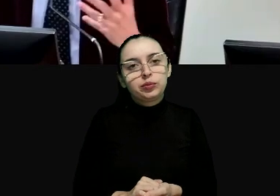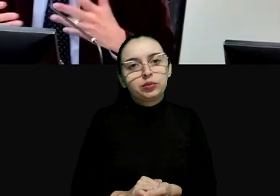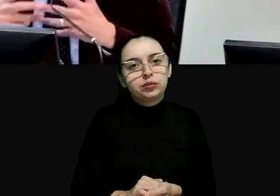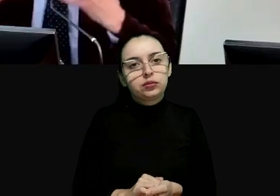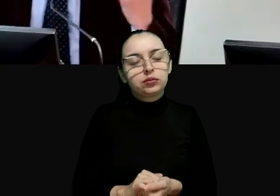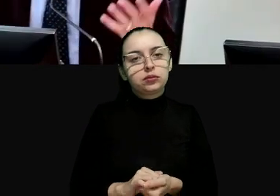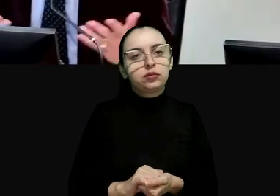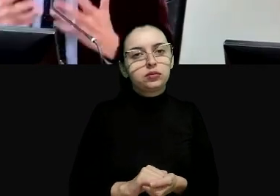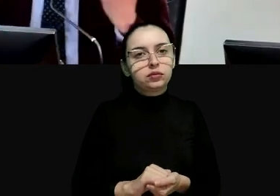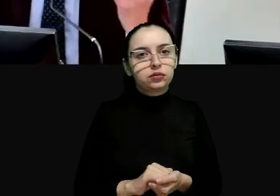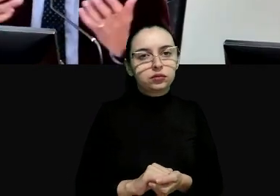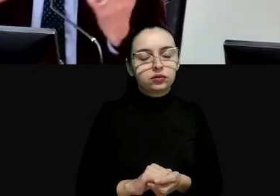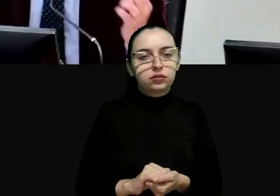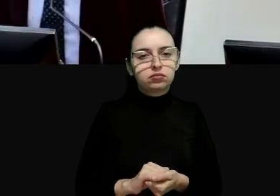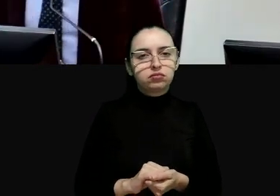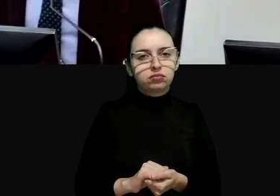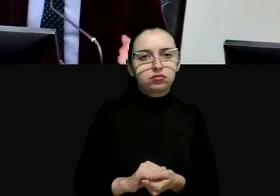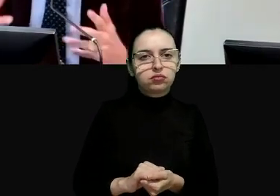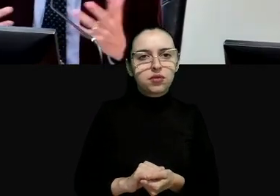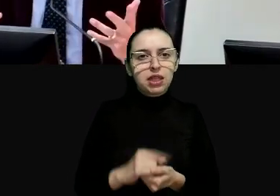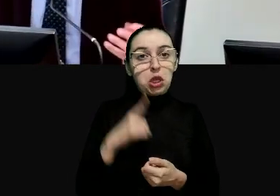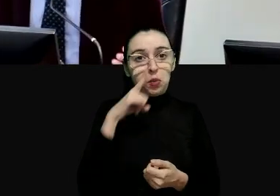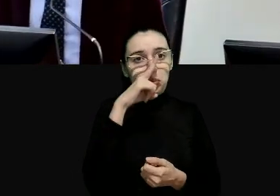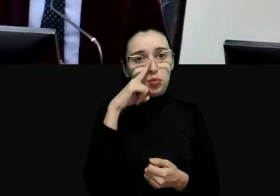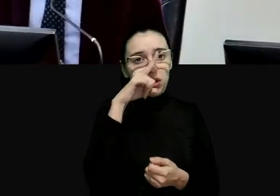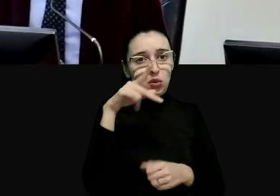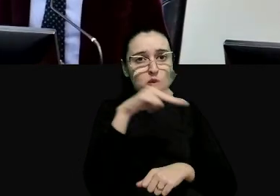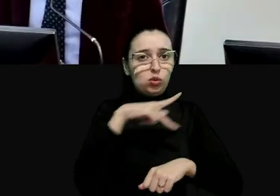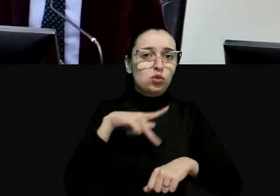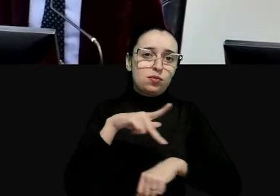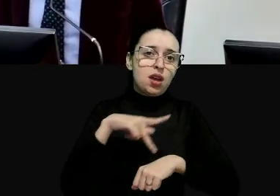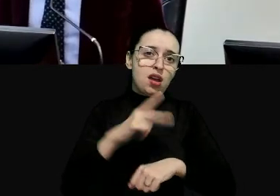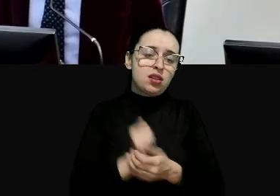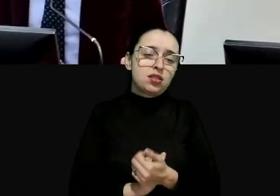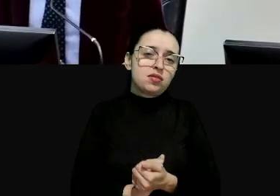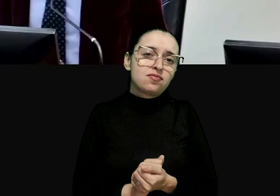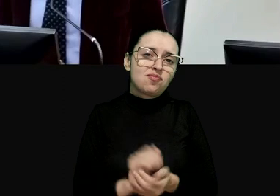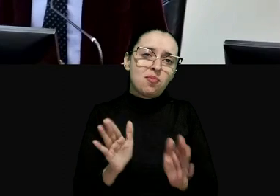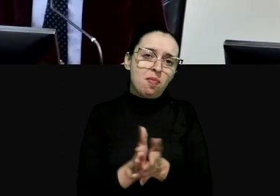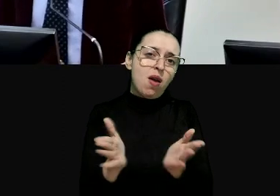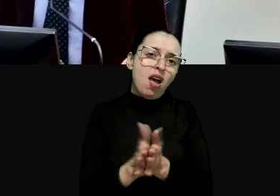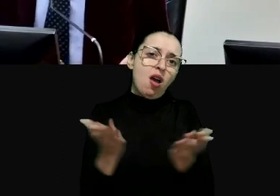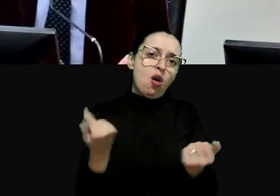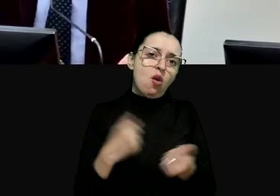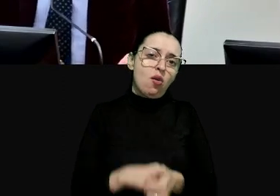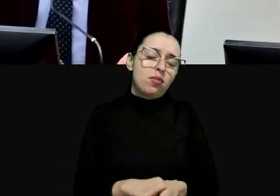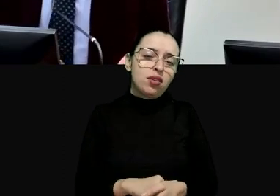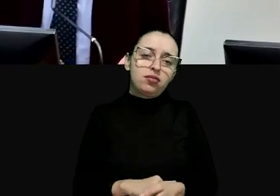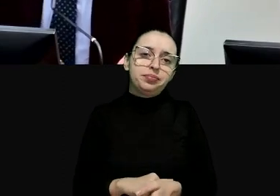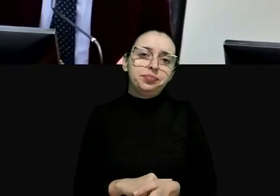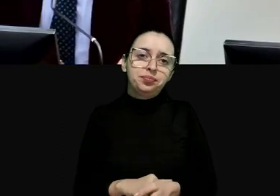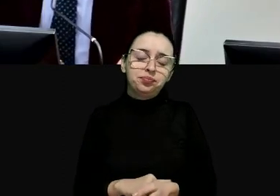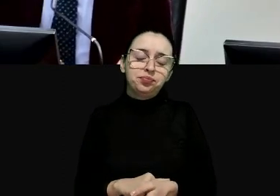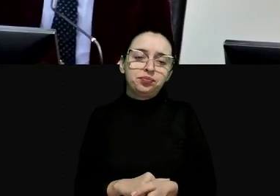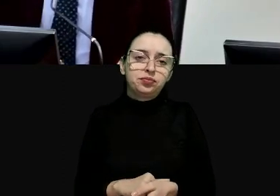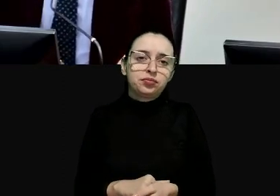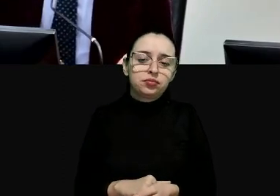insurrección era casi um estado falido então